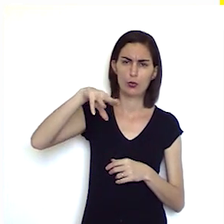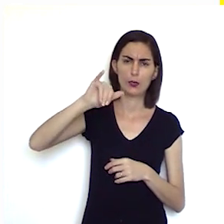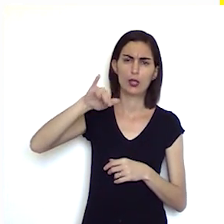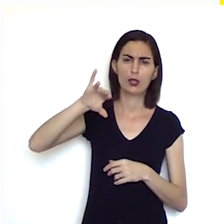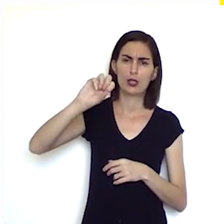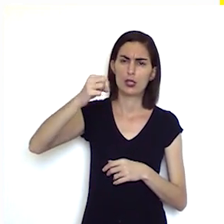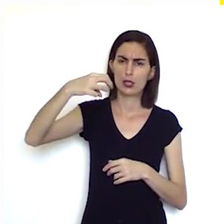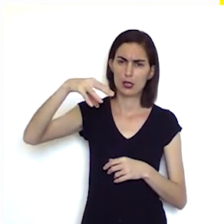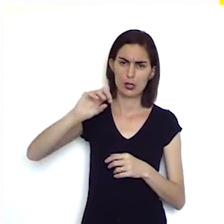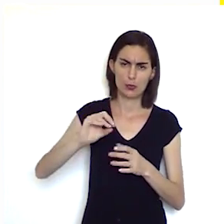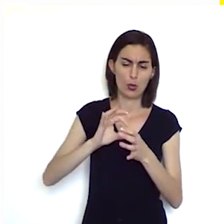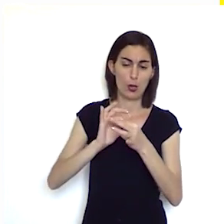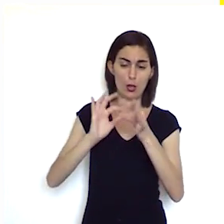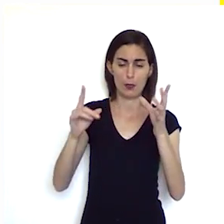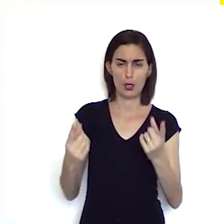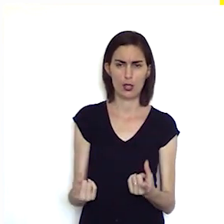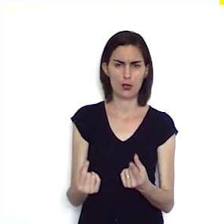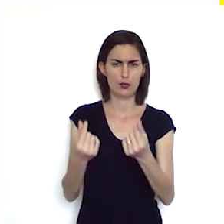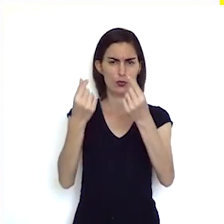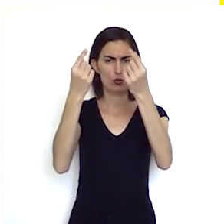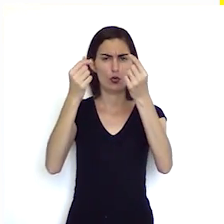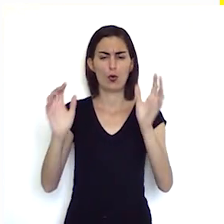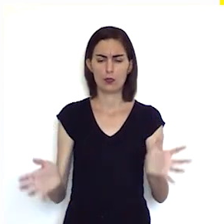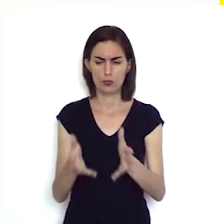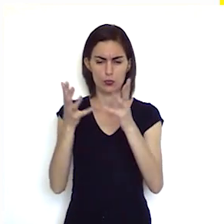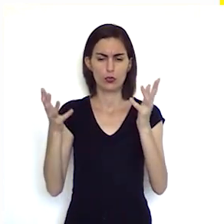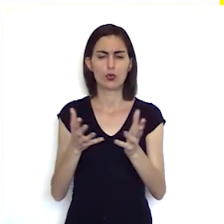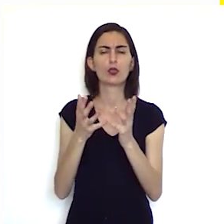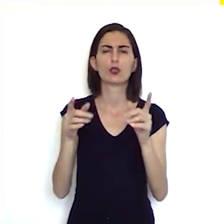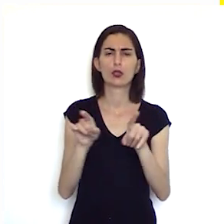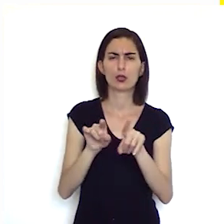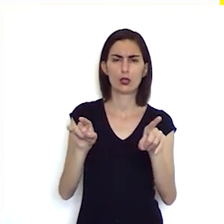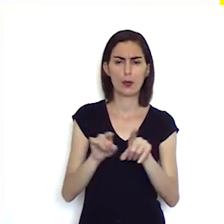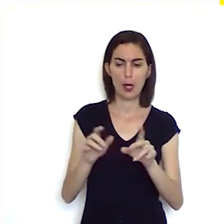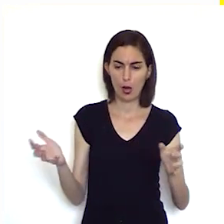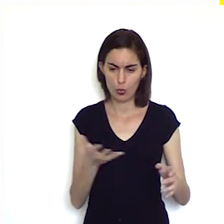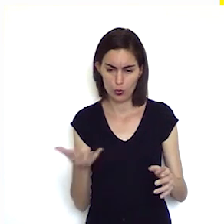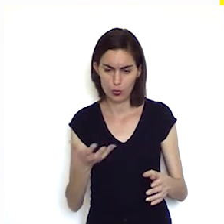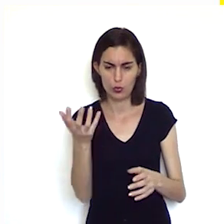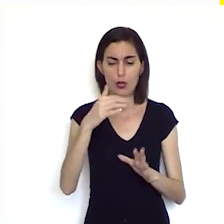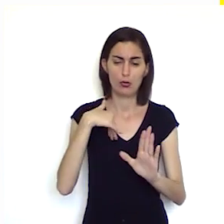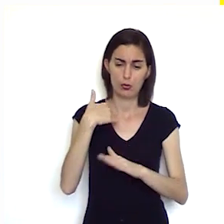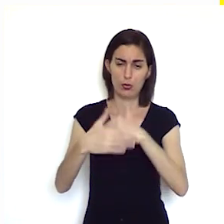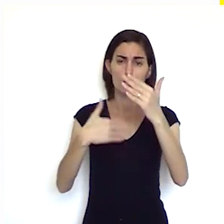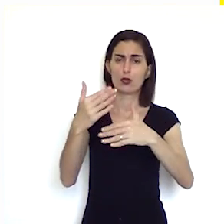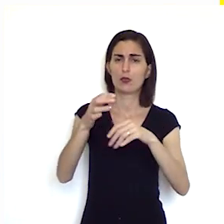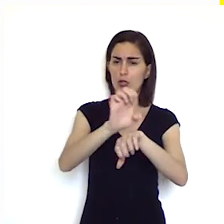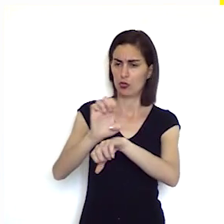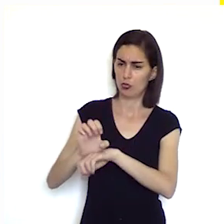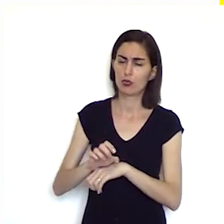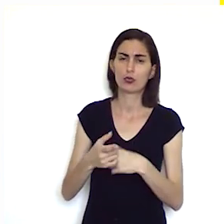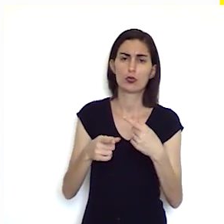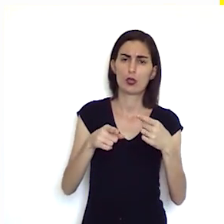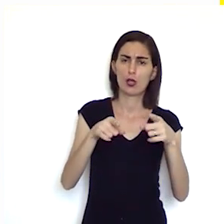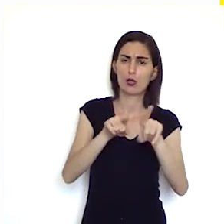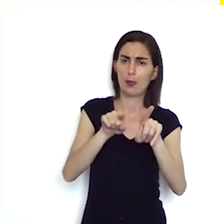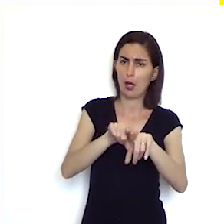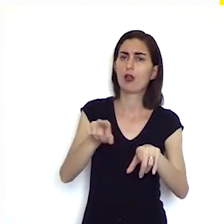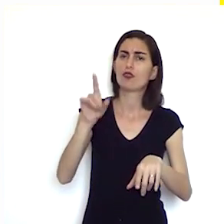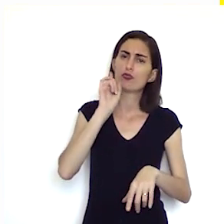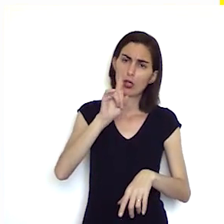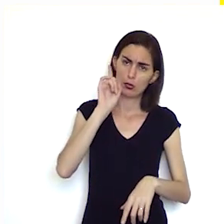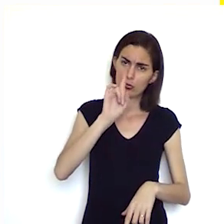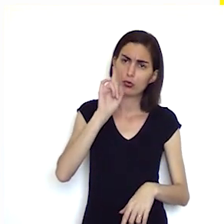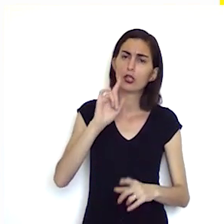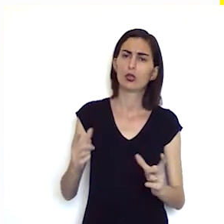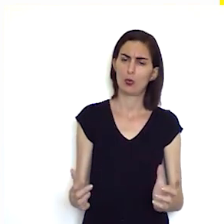e o liberalismo econômico e contribuiu para o acelerado desenvolvimento dos Estados Unidos enquanto